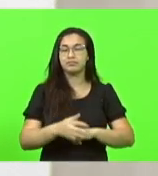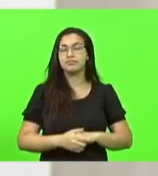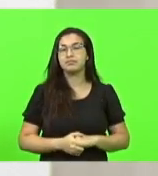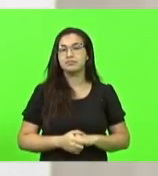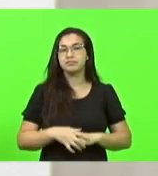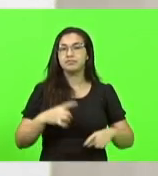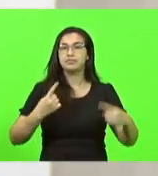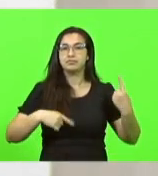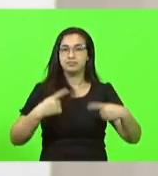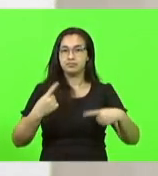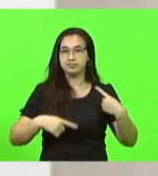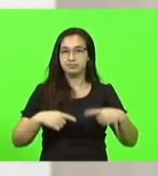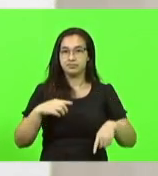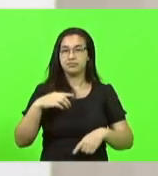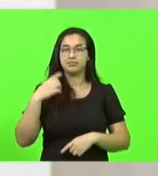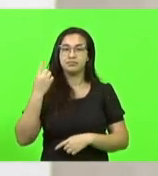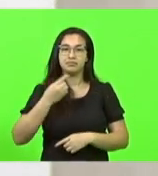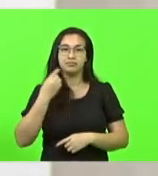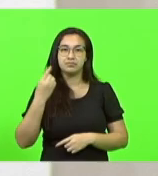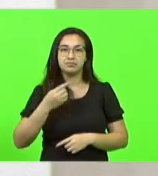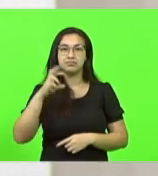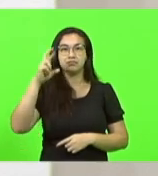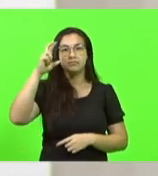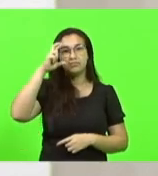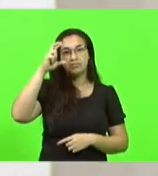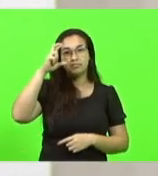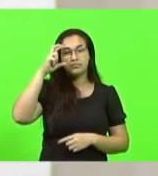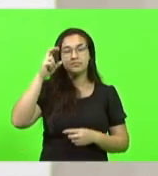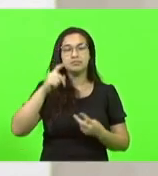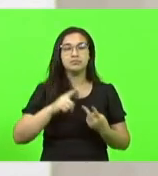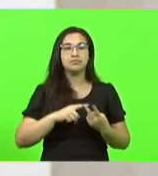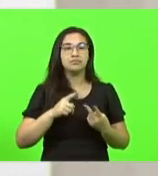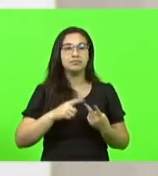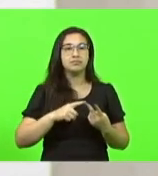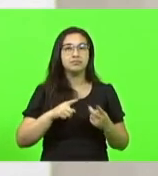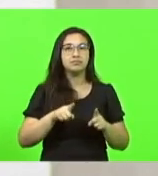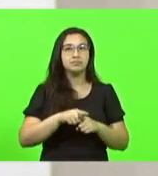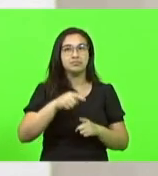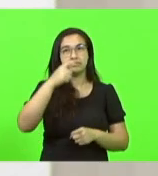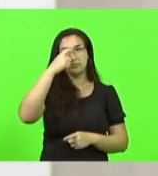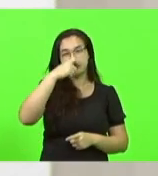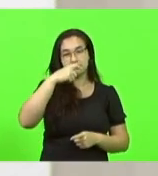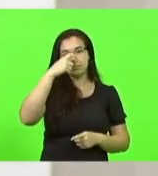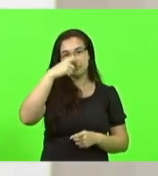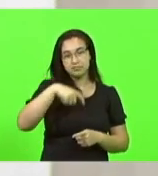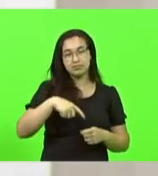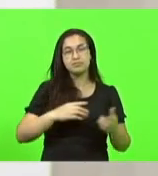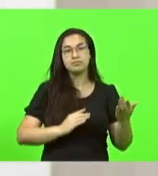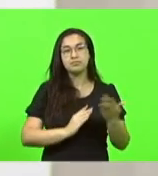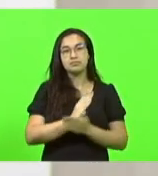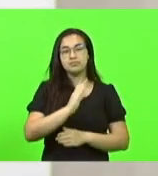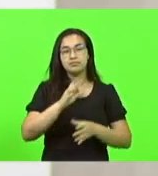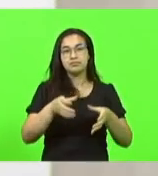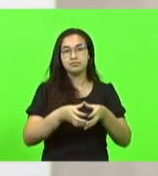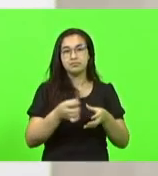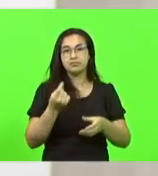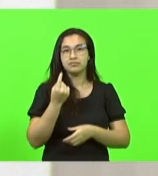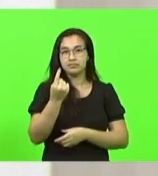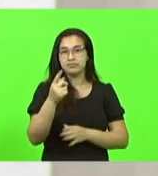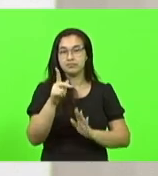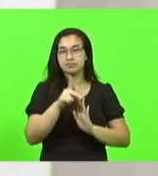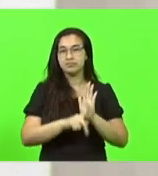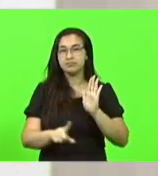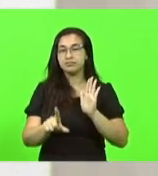discutido pelos senhores deputados Ricardo Alba e Maurício Escudelarque, foi aprovado em turno único